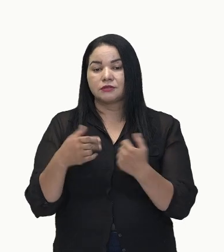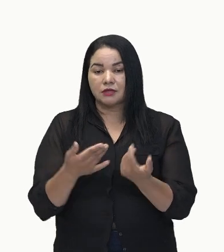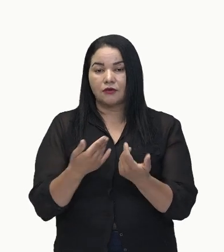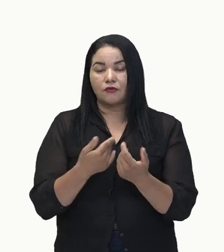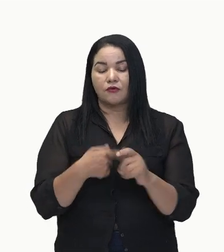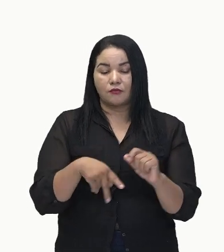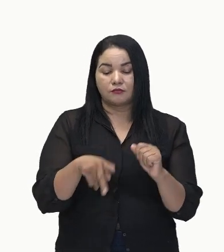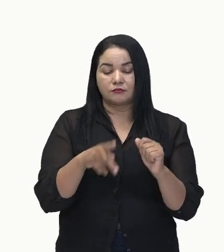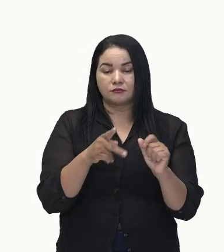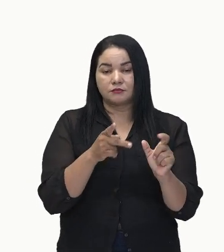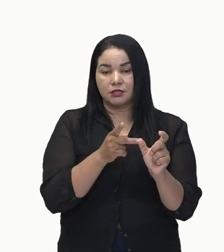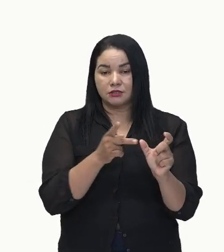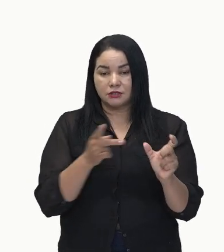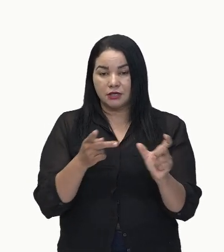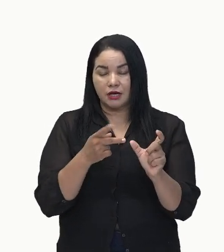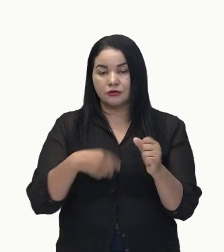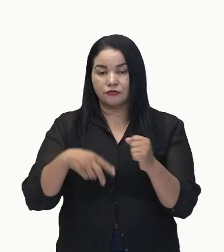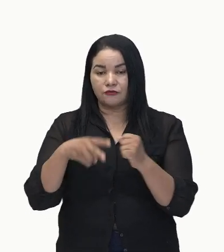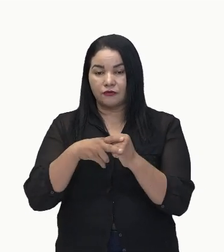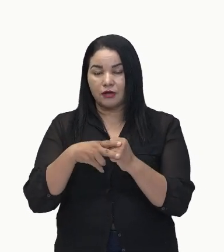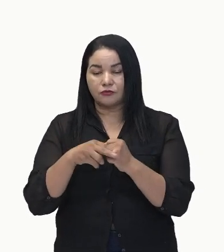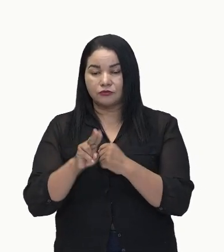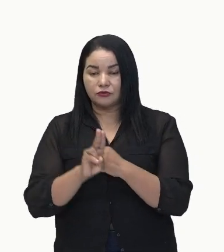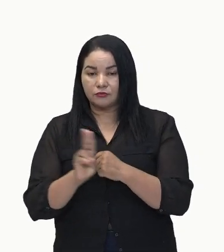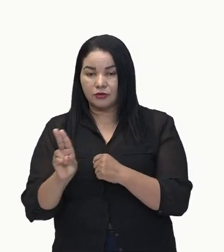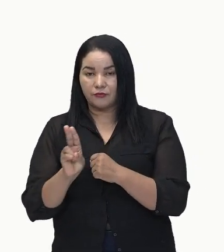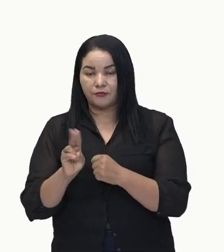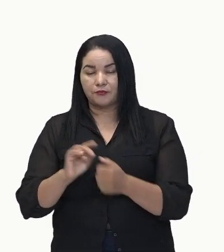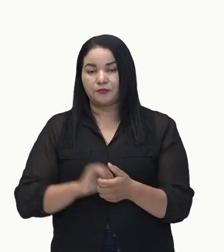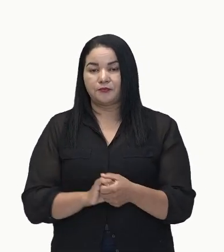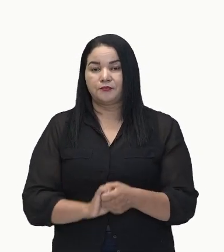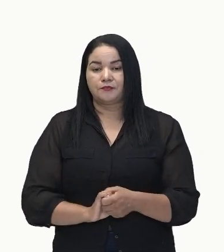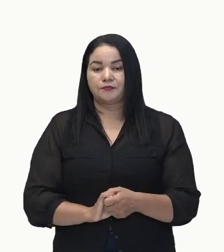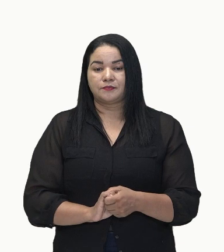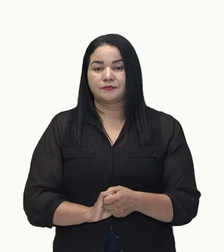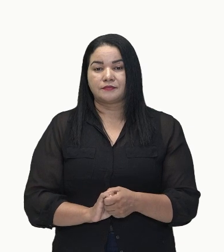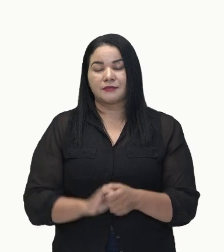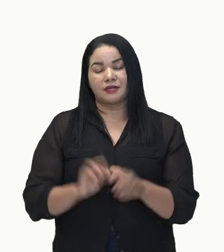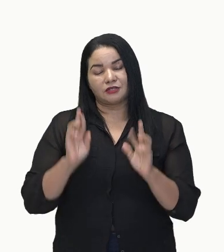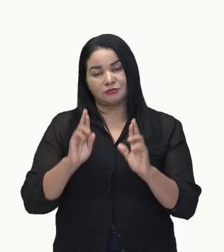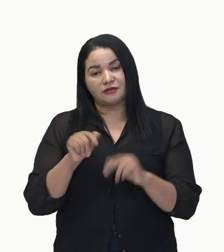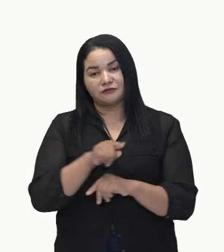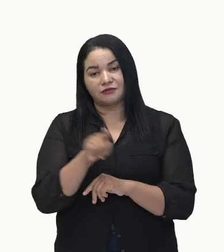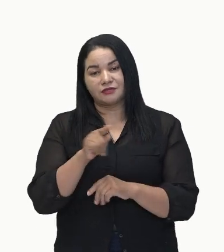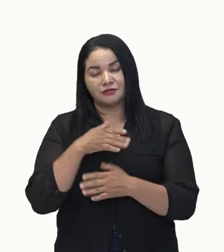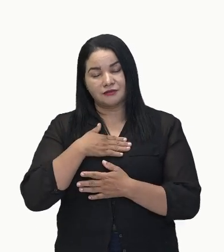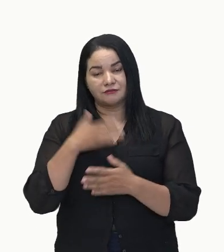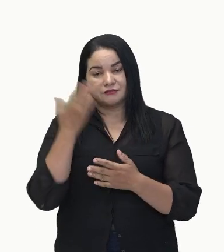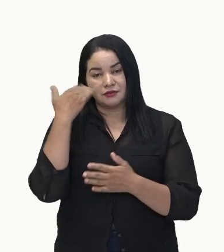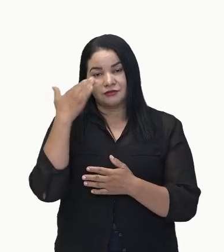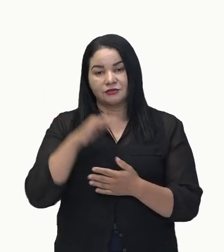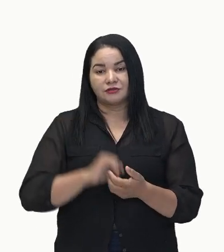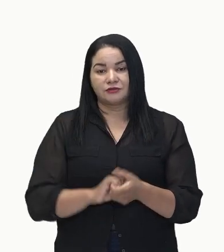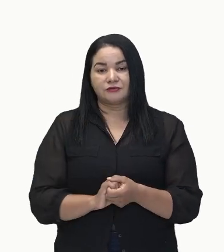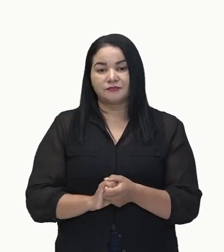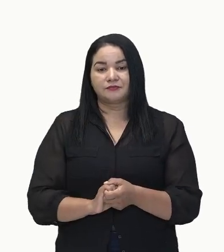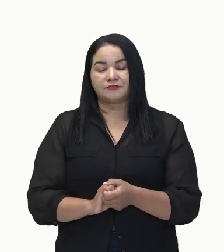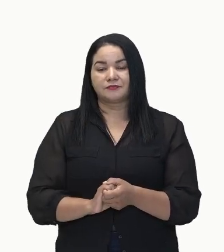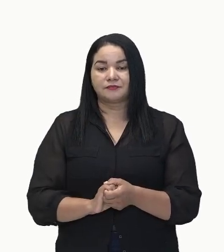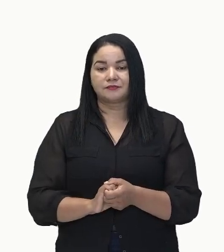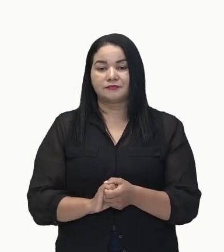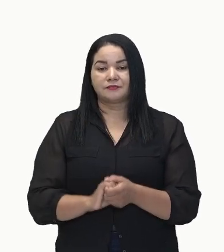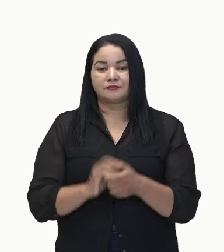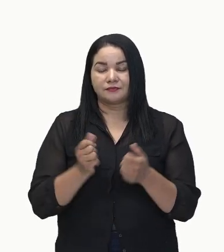nominal. Ok? Muito bem. Espero que vocês tenham compreendido essas